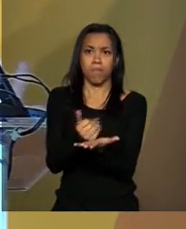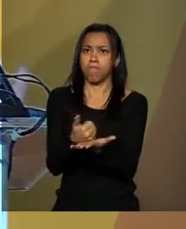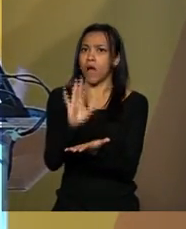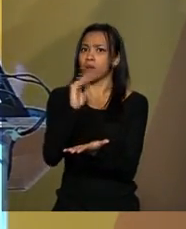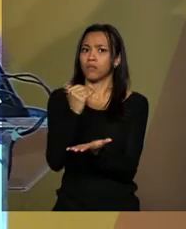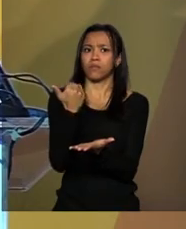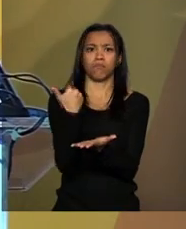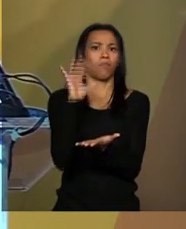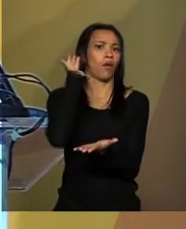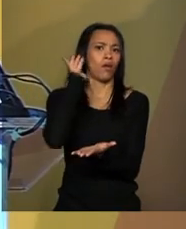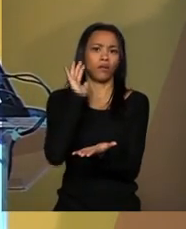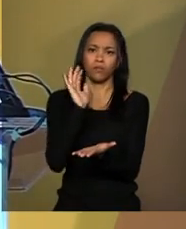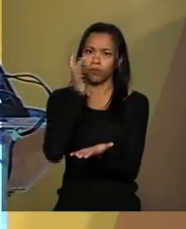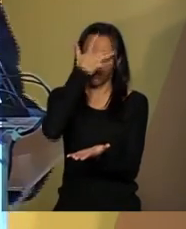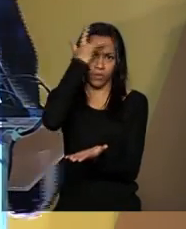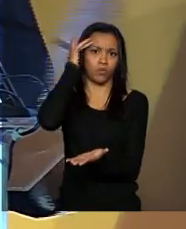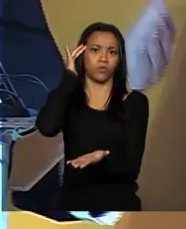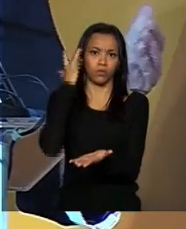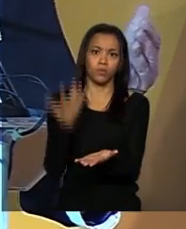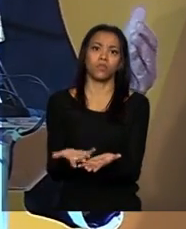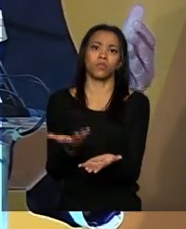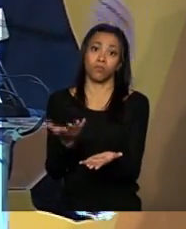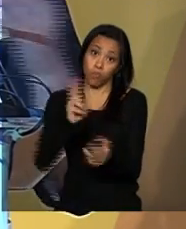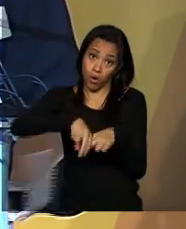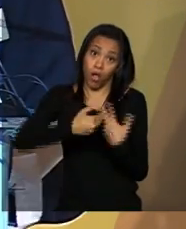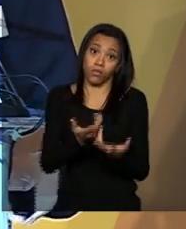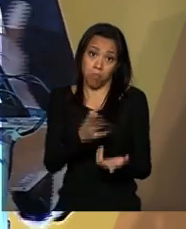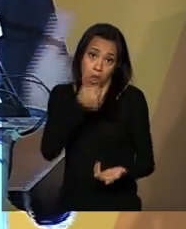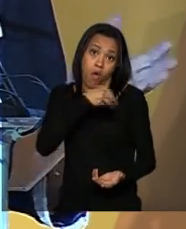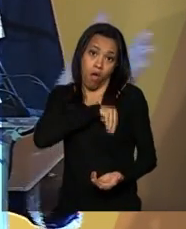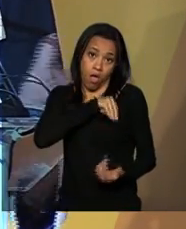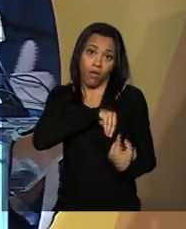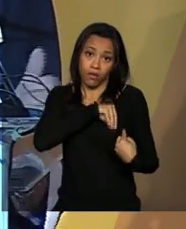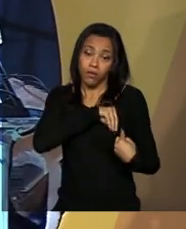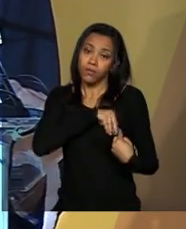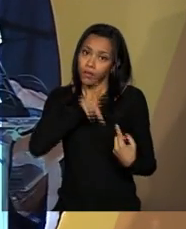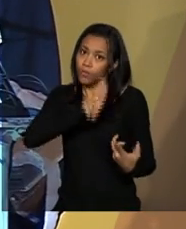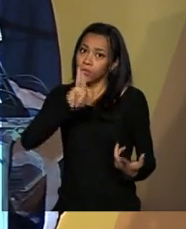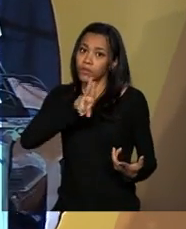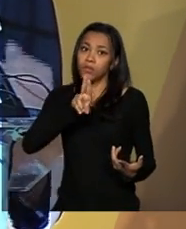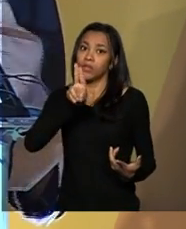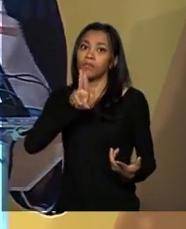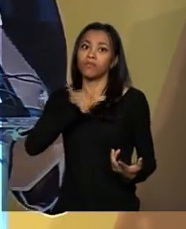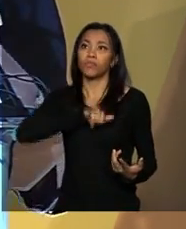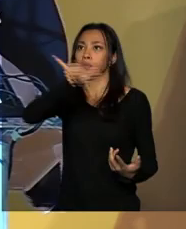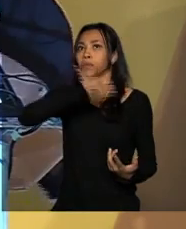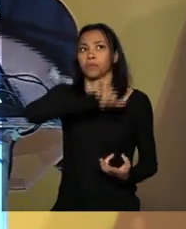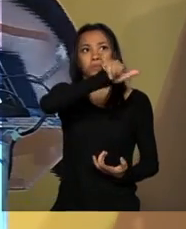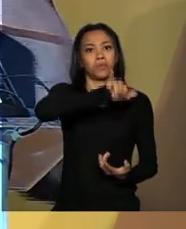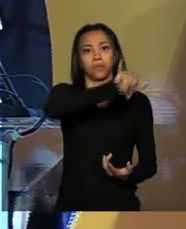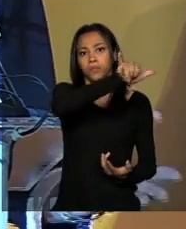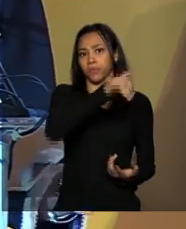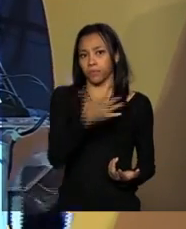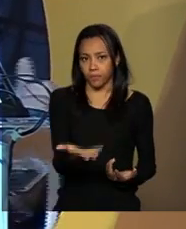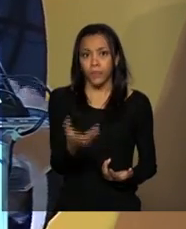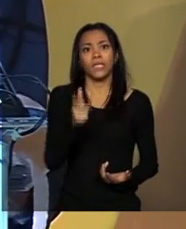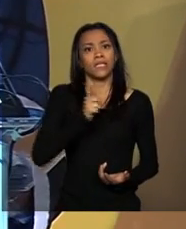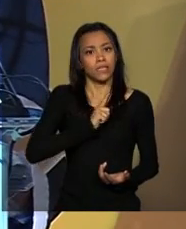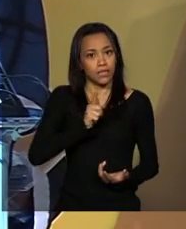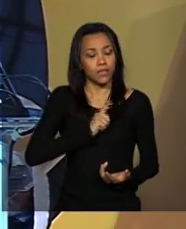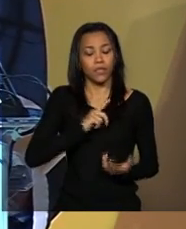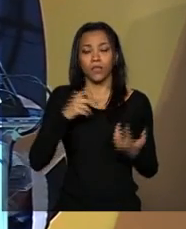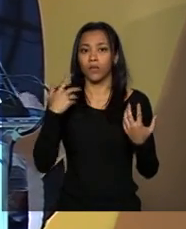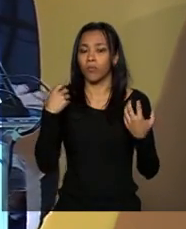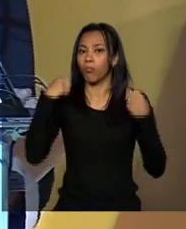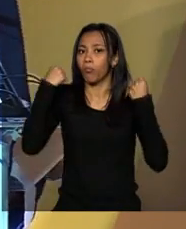mais pessoas, pela melhoria da renda, utilizam os aeroportos no Brasil e tem uma forte pressão